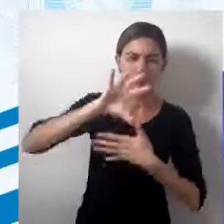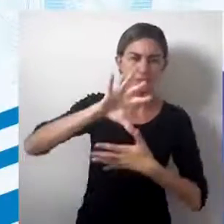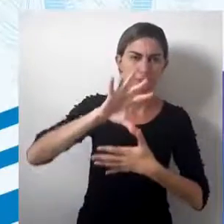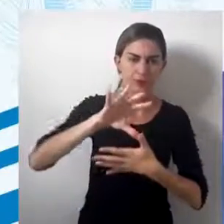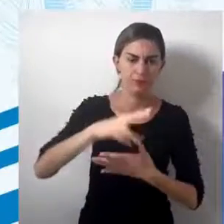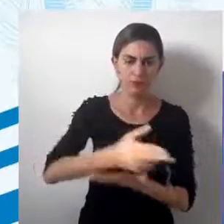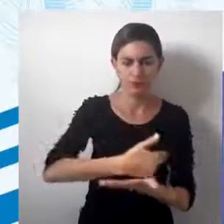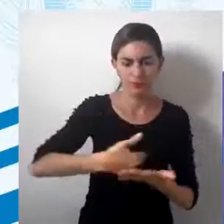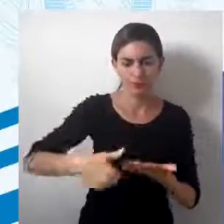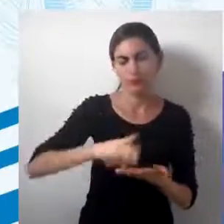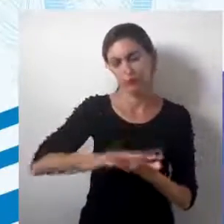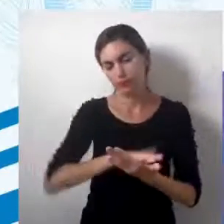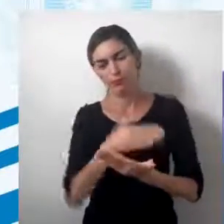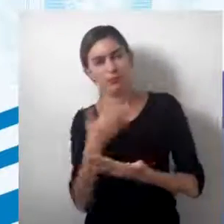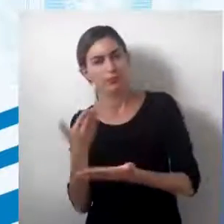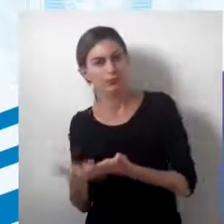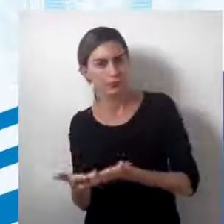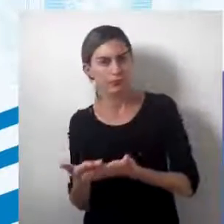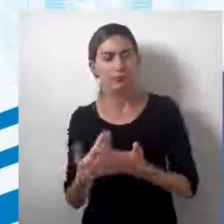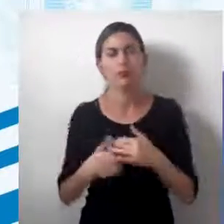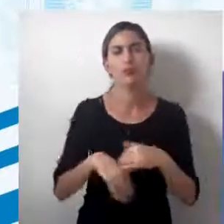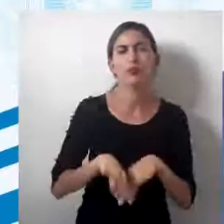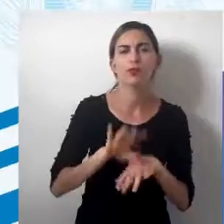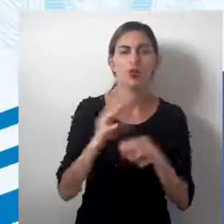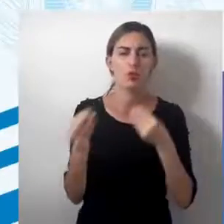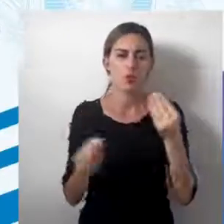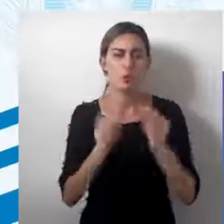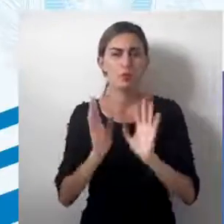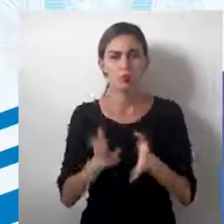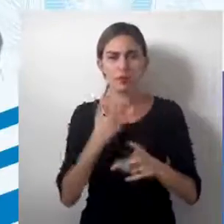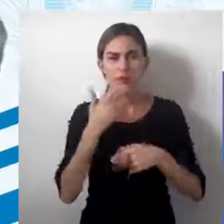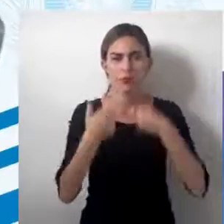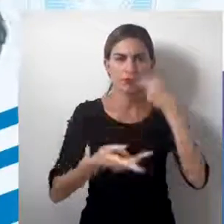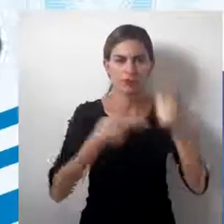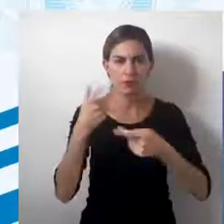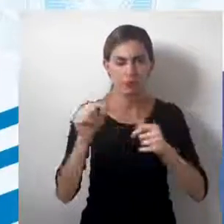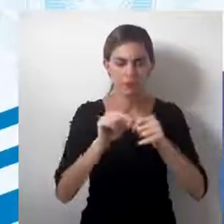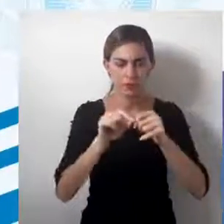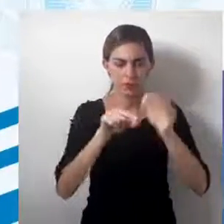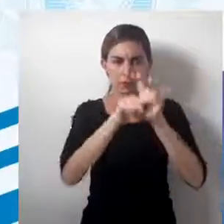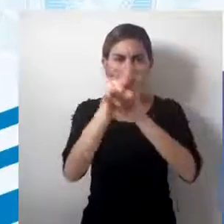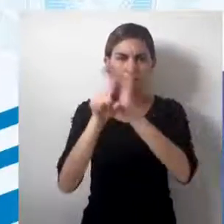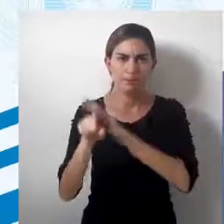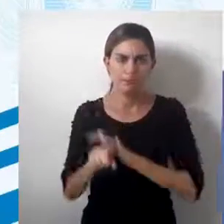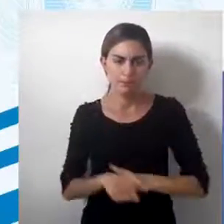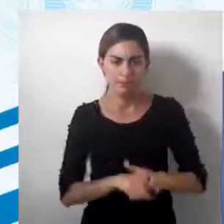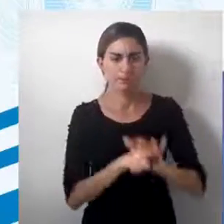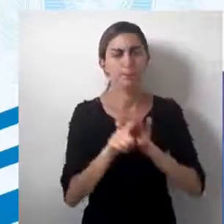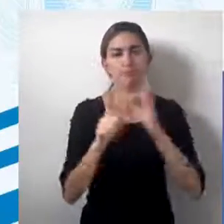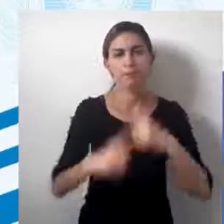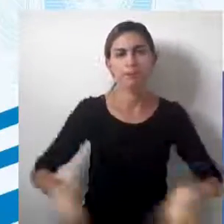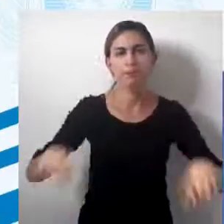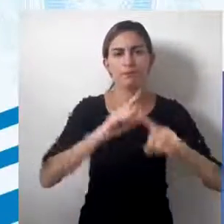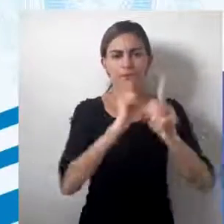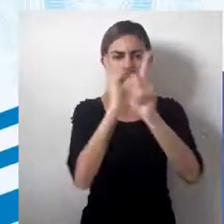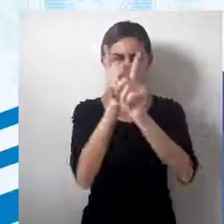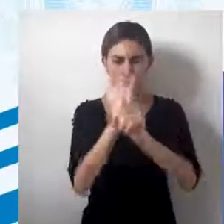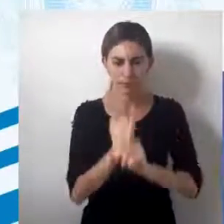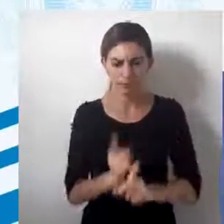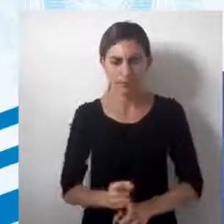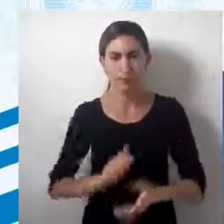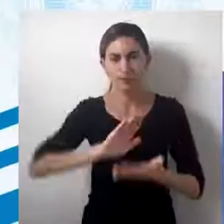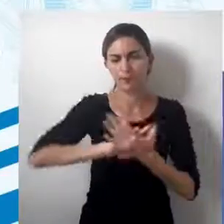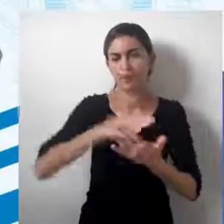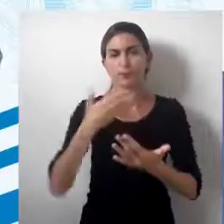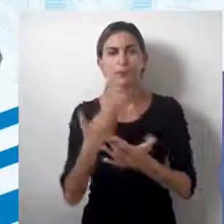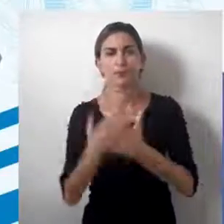é traduzida, não é? De forma para, como a gente já falou, para fazer essa análise territorial, a gente identifica que